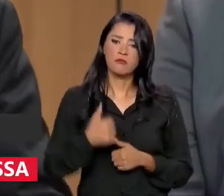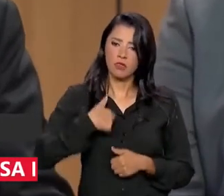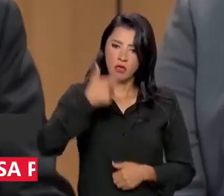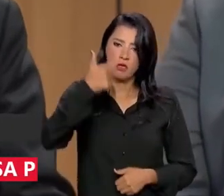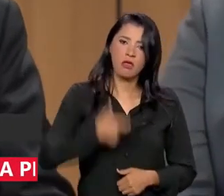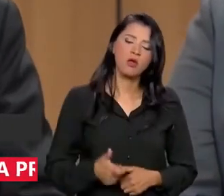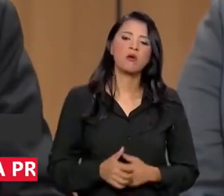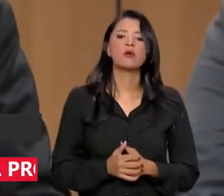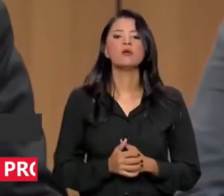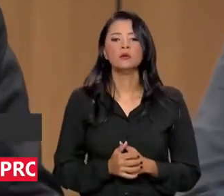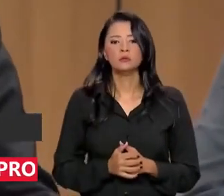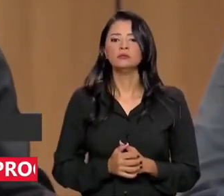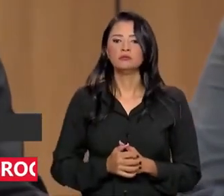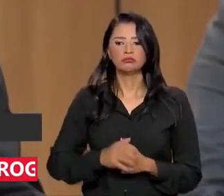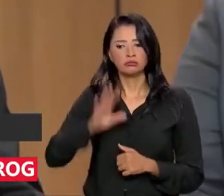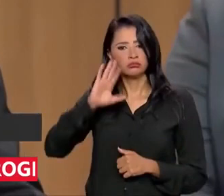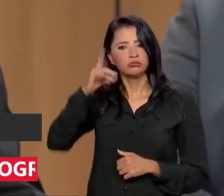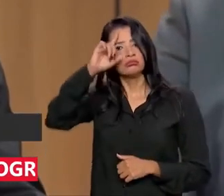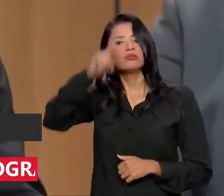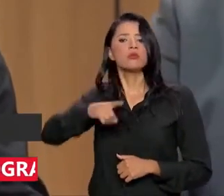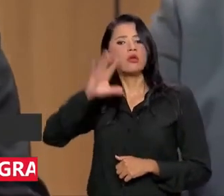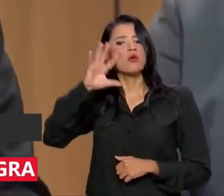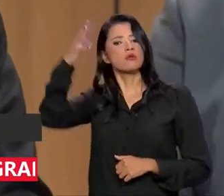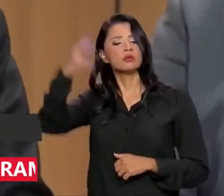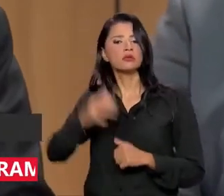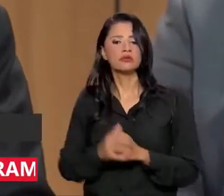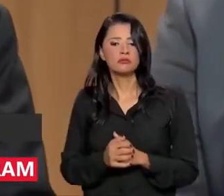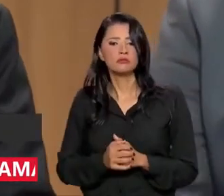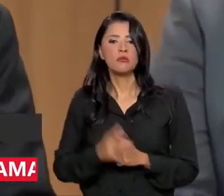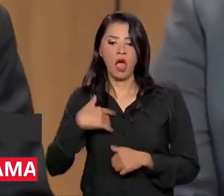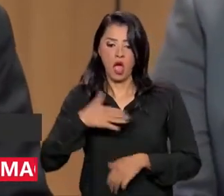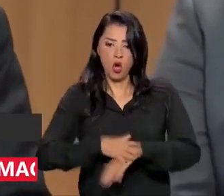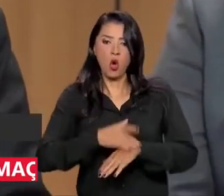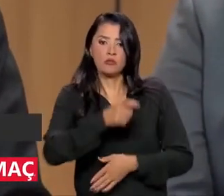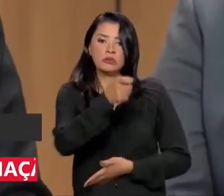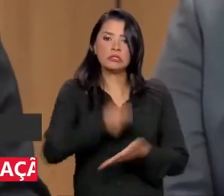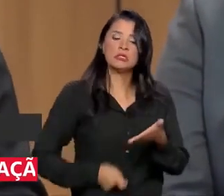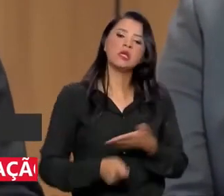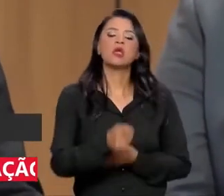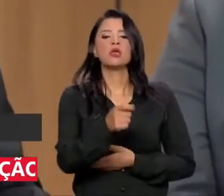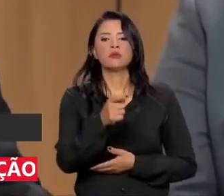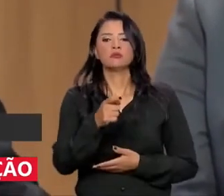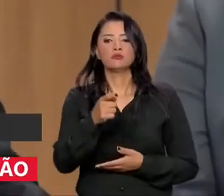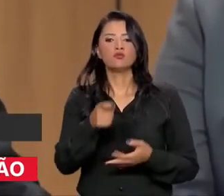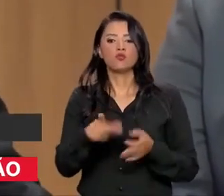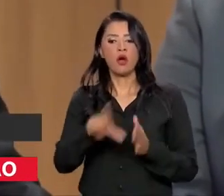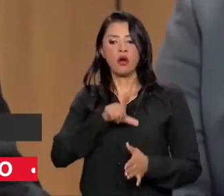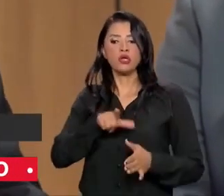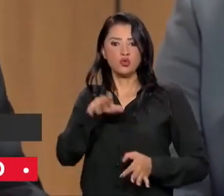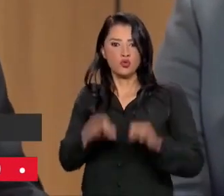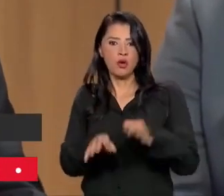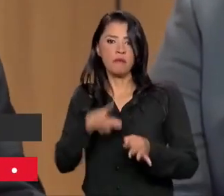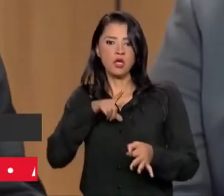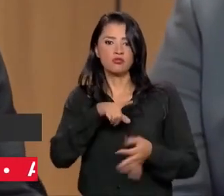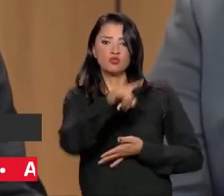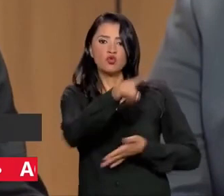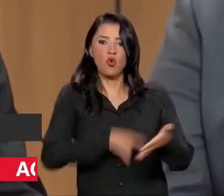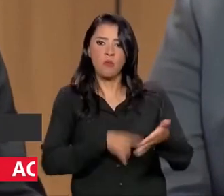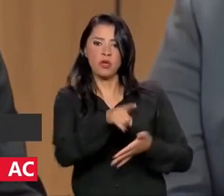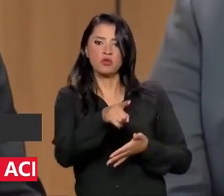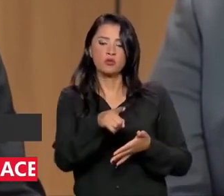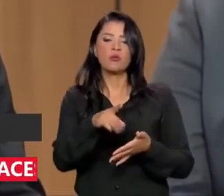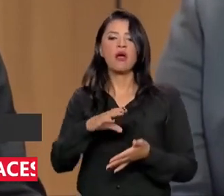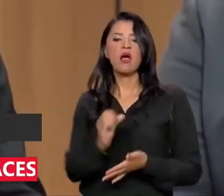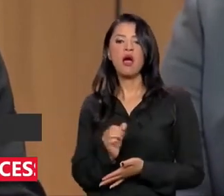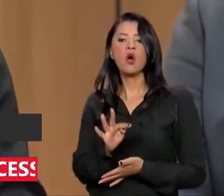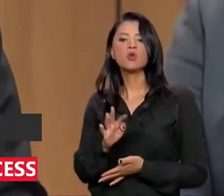determinei, eu acabo de assinar uma medida cautelar endereçada a Google